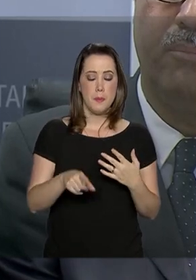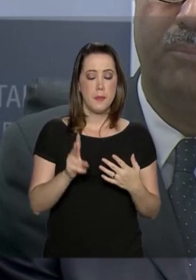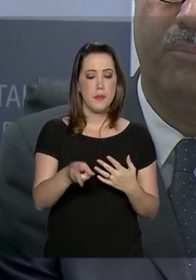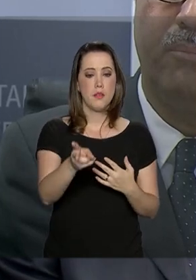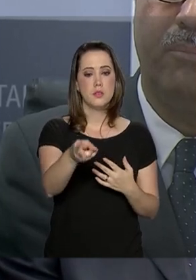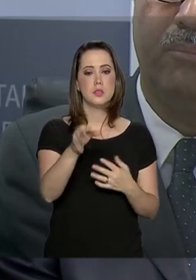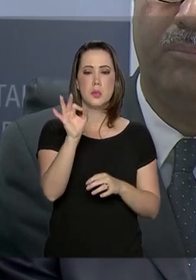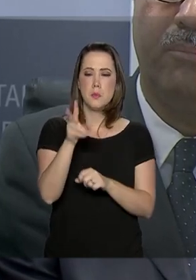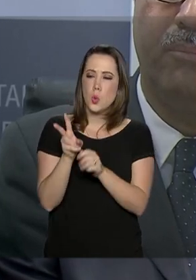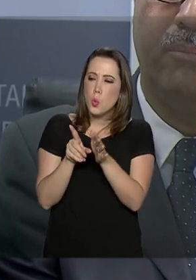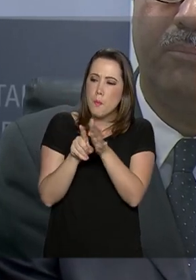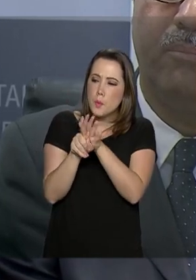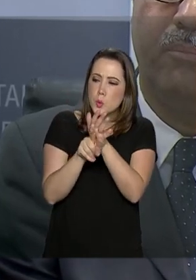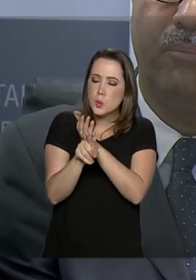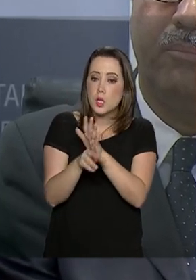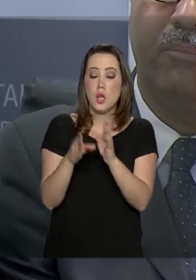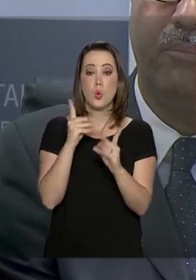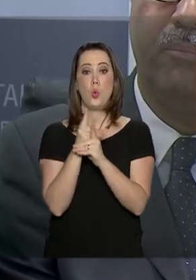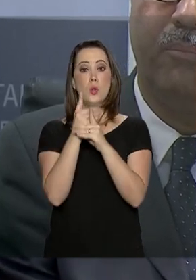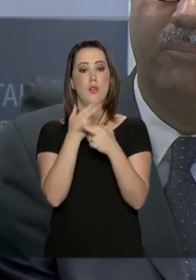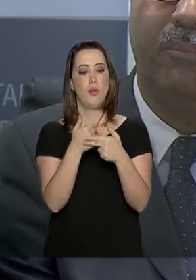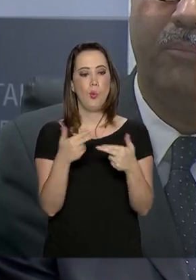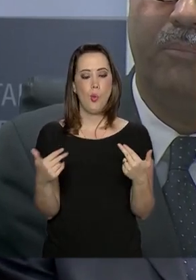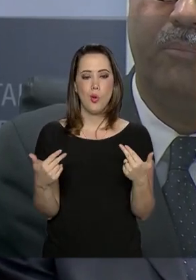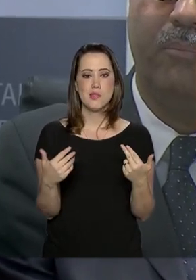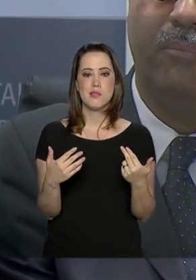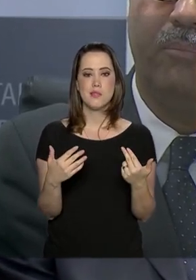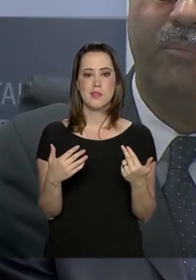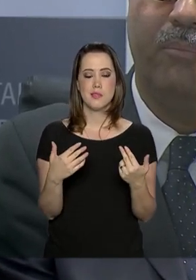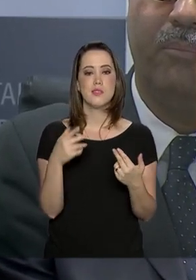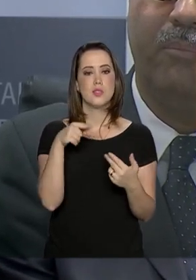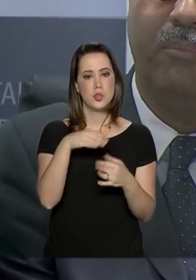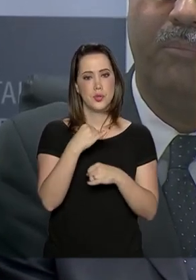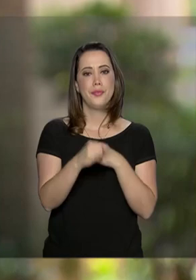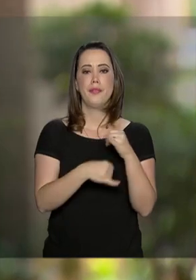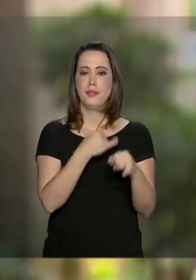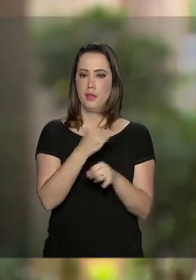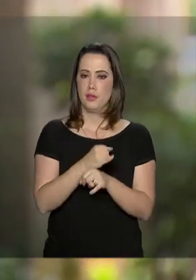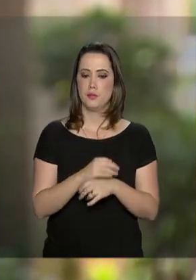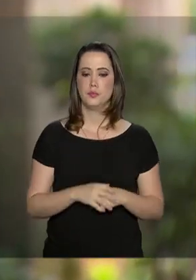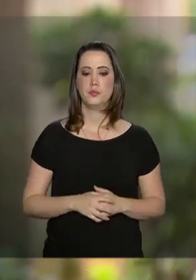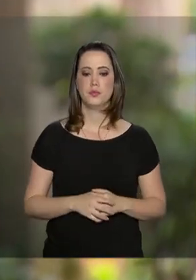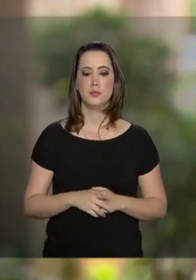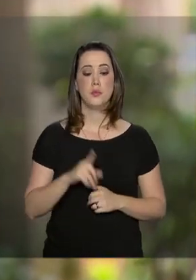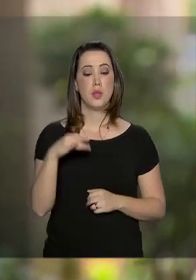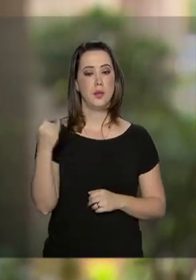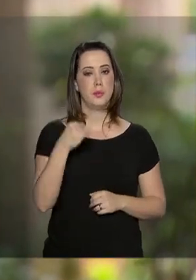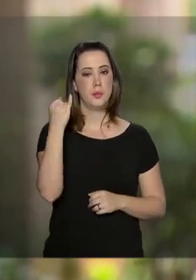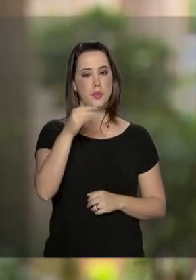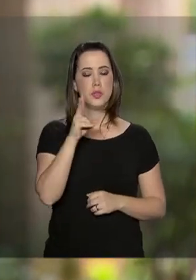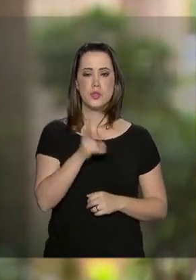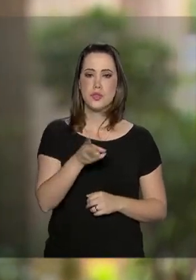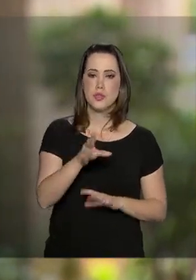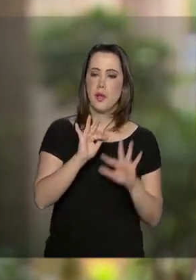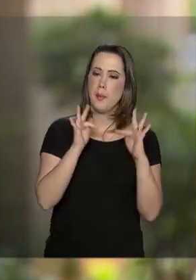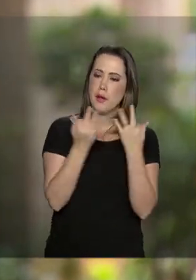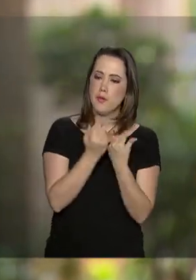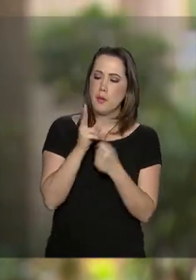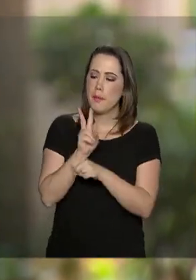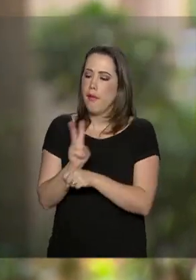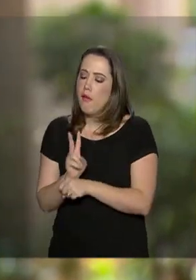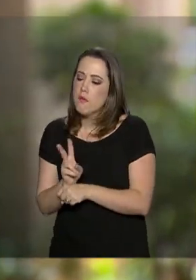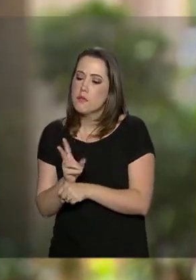evidência. É a arte de buscar a evidência do crime online. É importante que a família fiscalize e